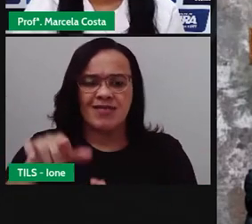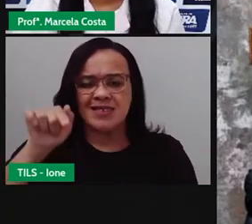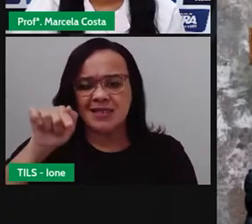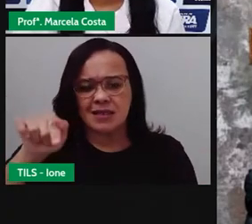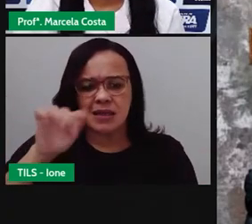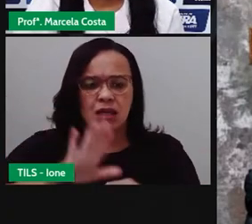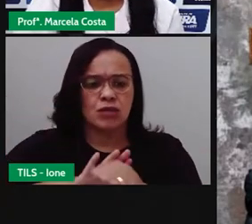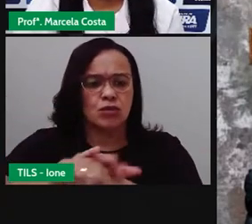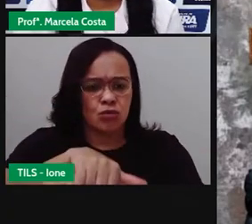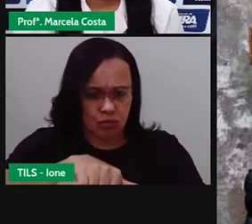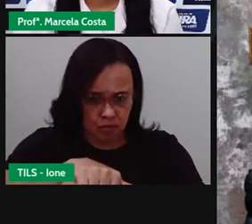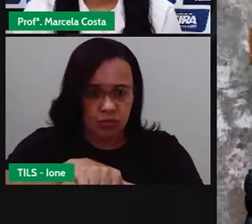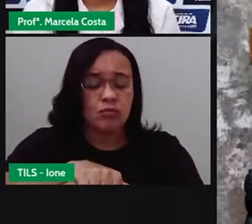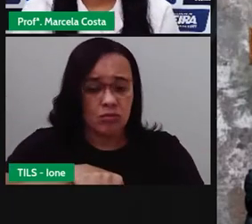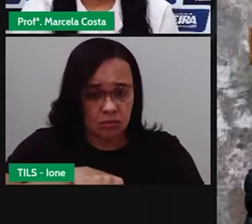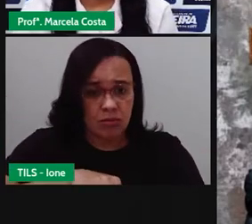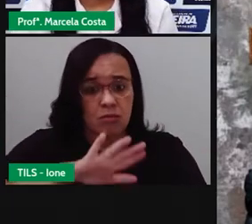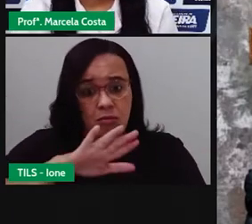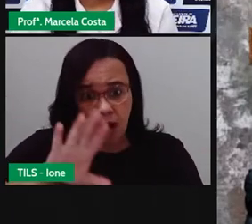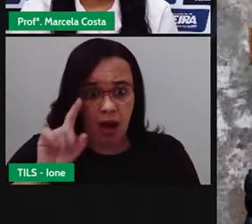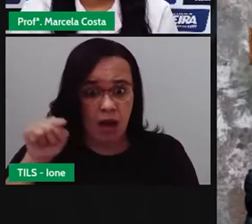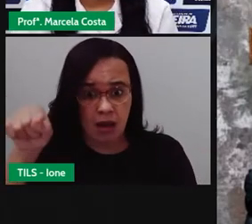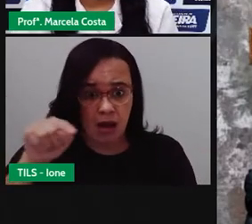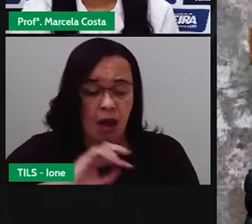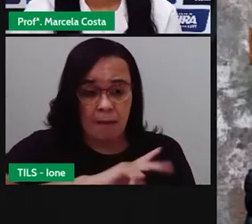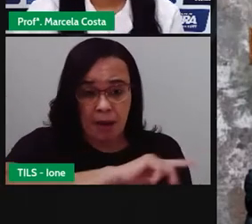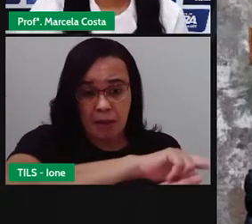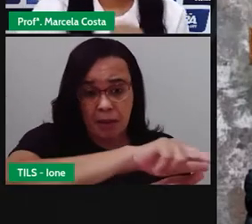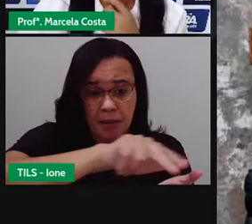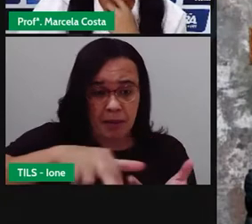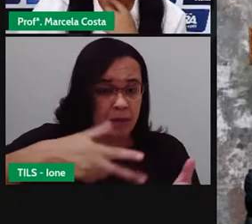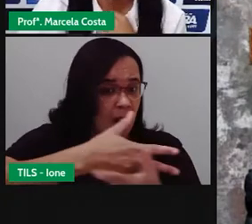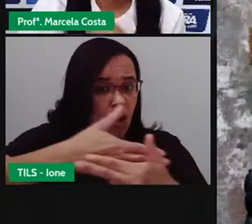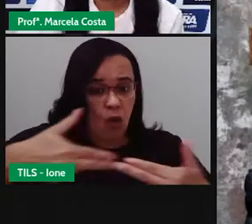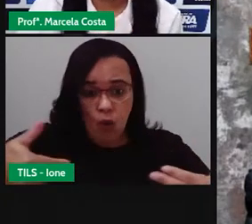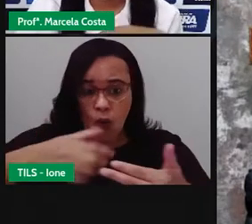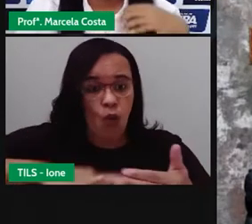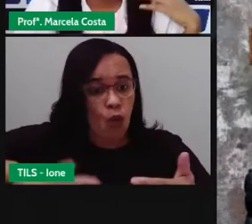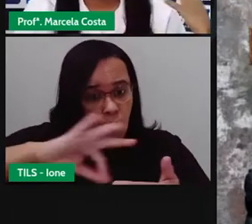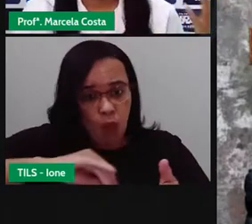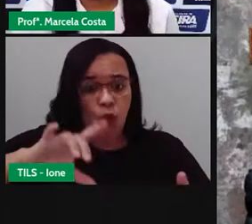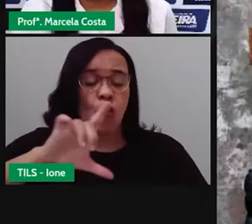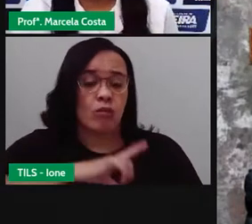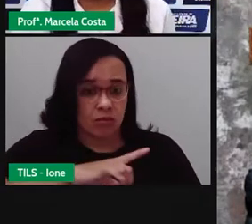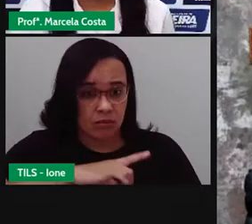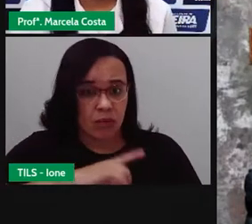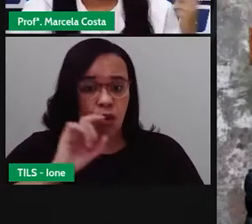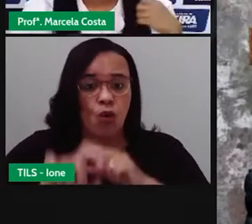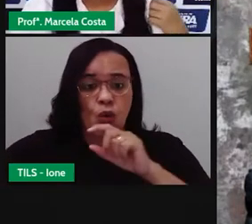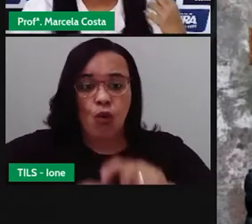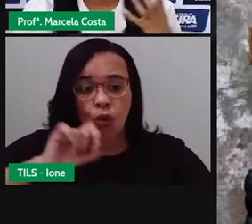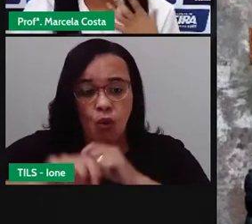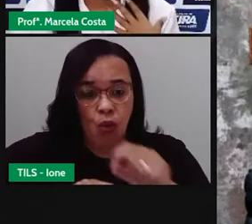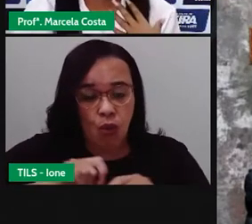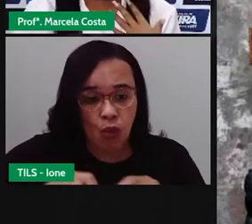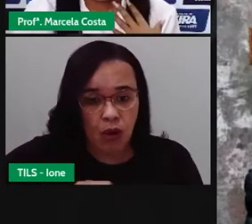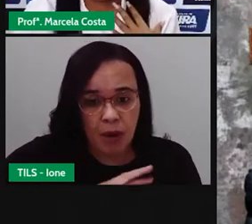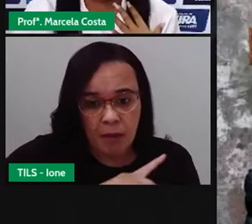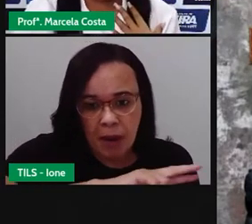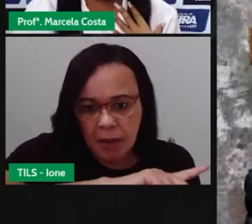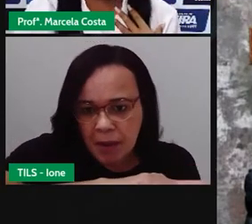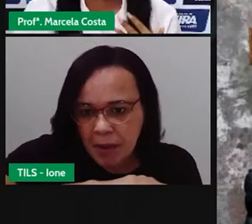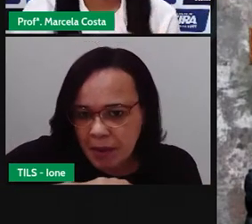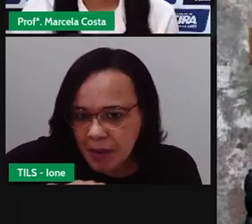O centro tem uma grande variedade de produtos. Lá podemos encontrar desde roupas até panelas.